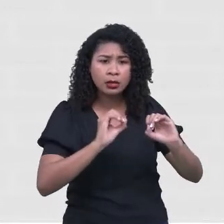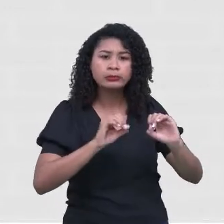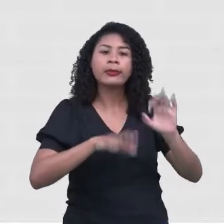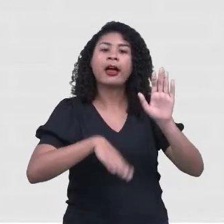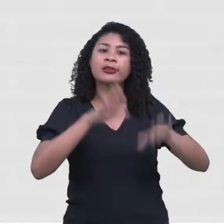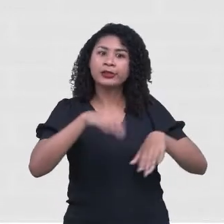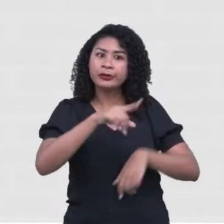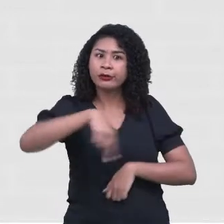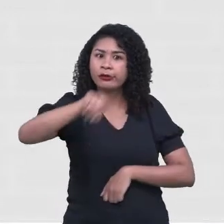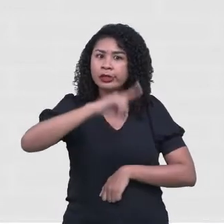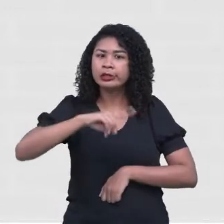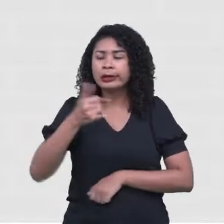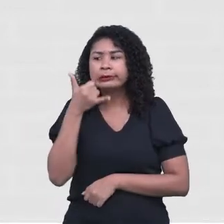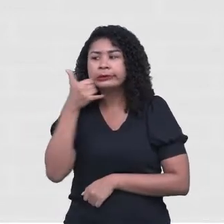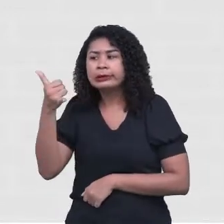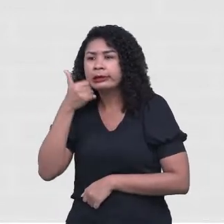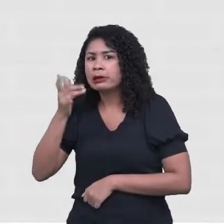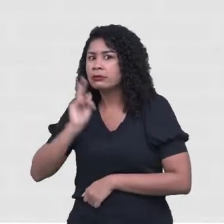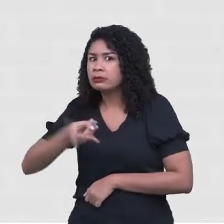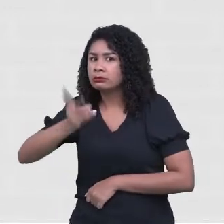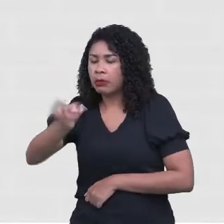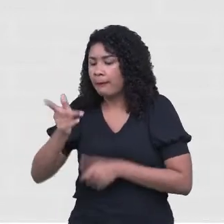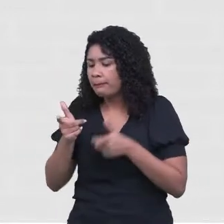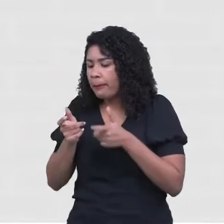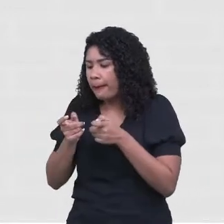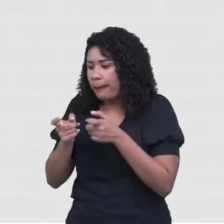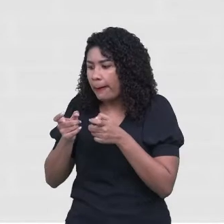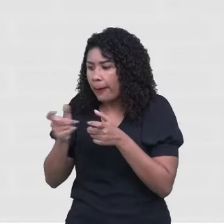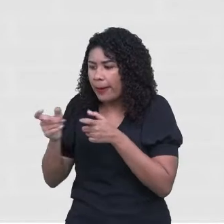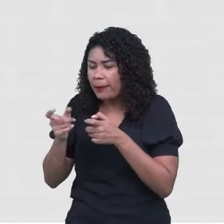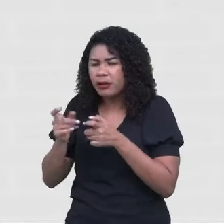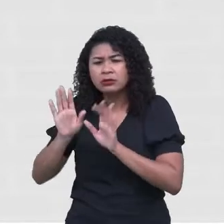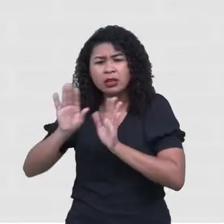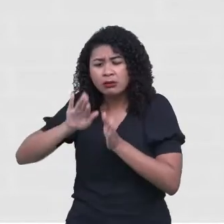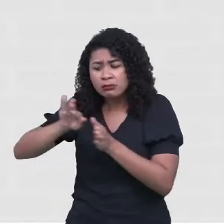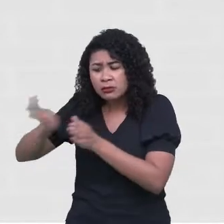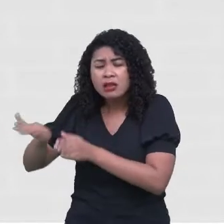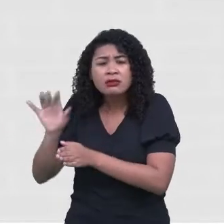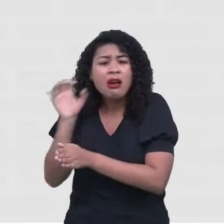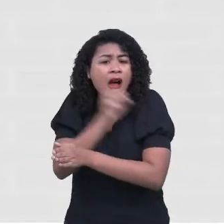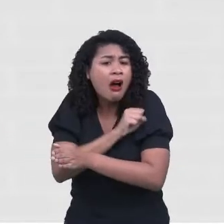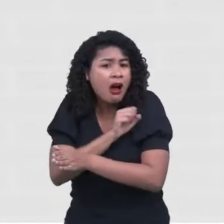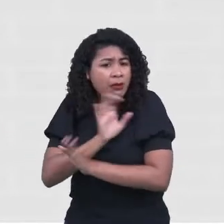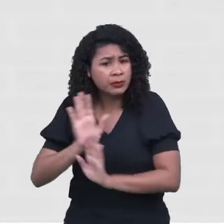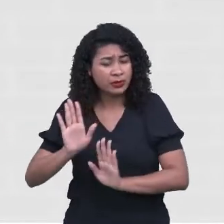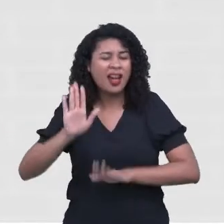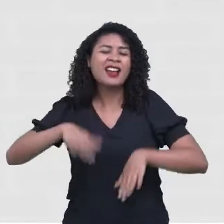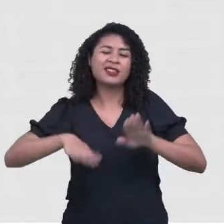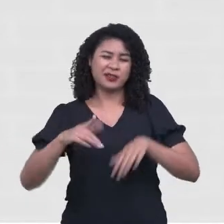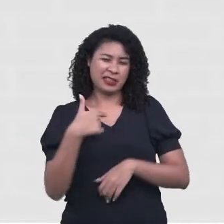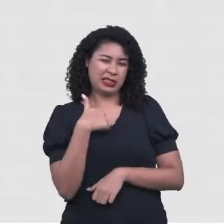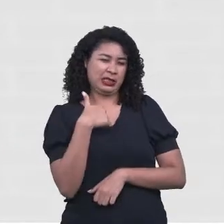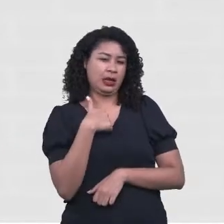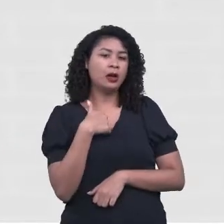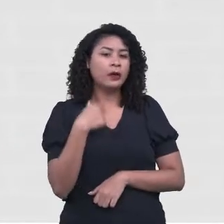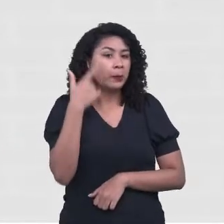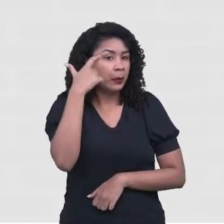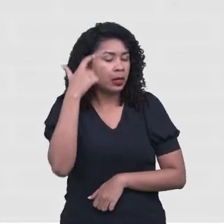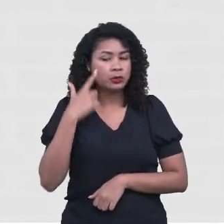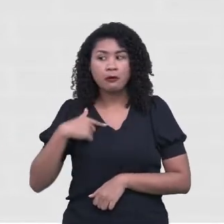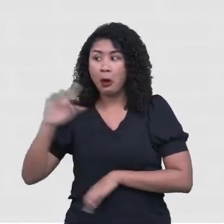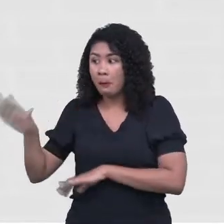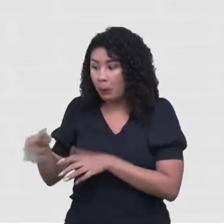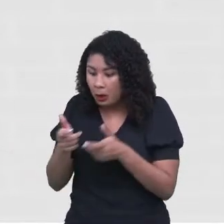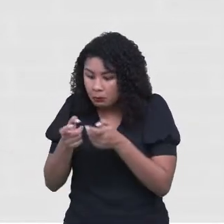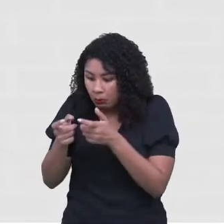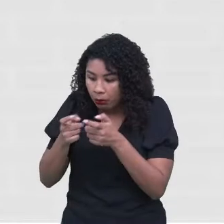está antenado ali no celular. Rapidinho. Eu mesmo, às vezes, vou dar uma olhada aqui rapidinho. Já